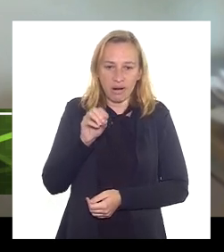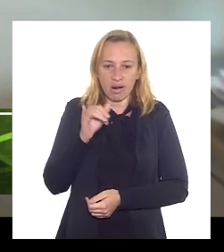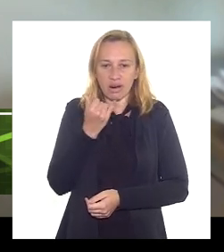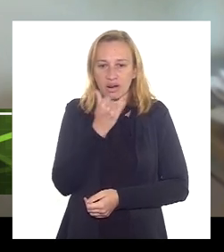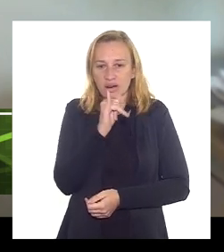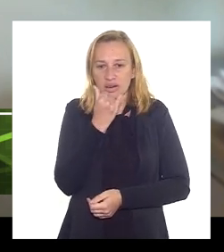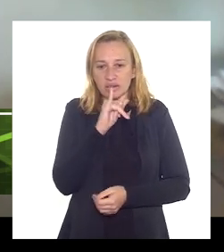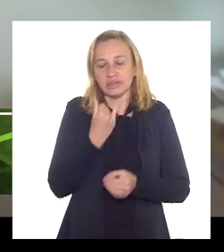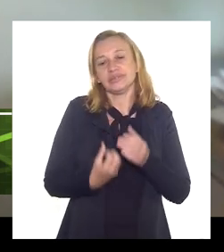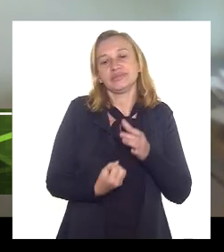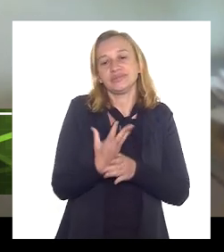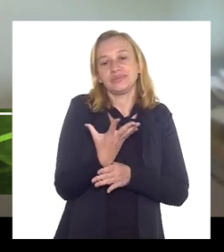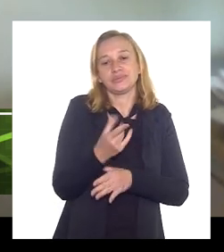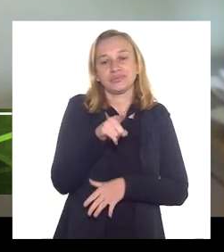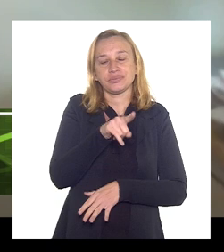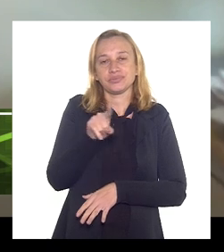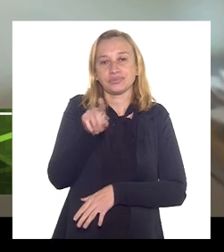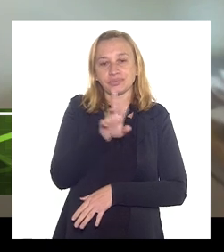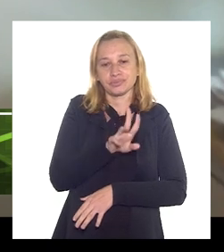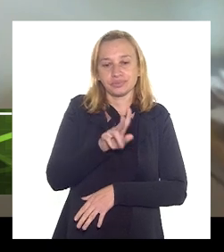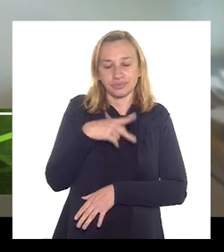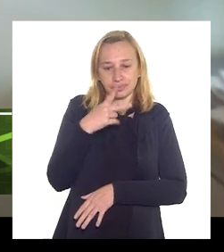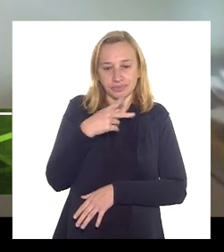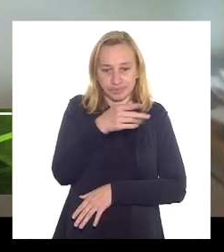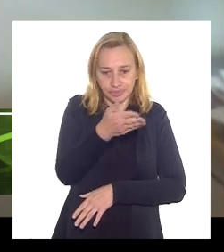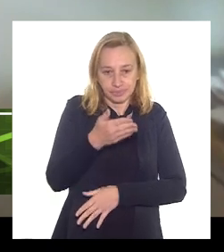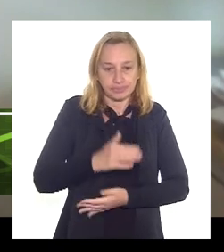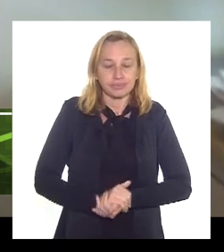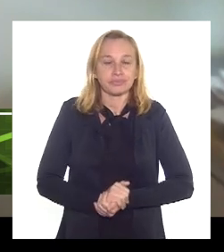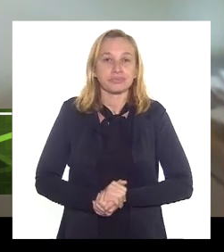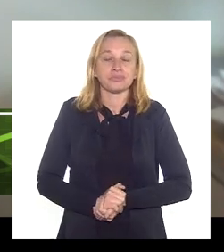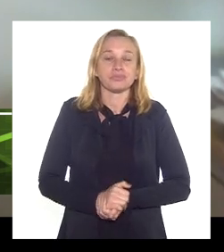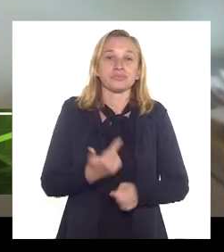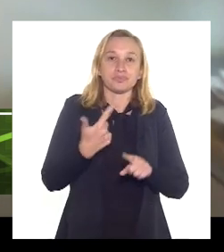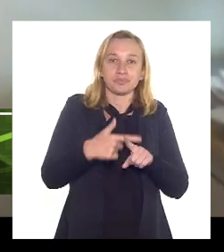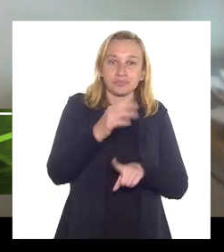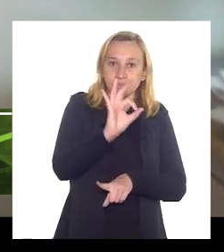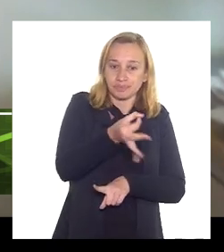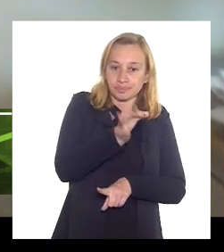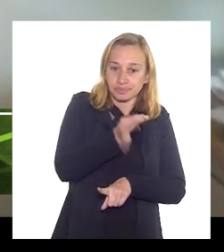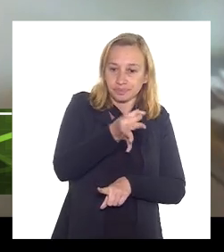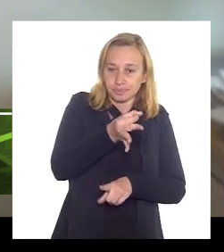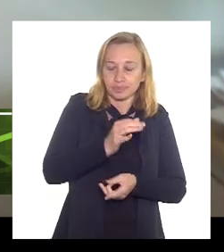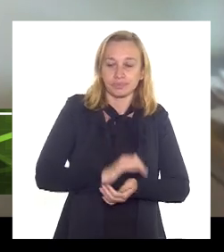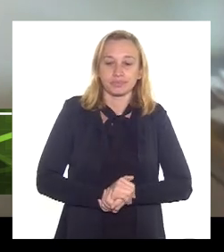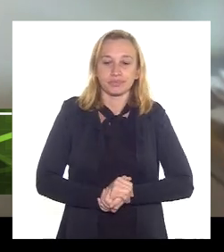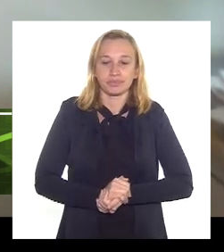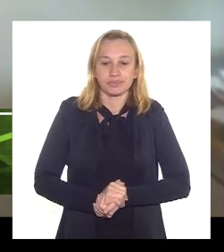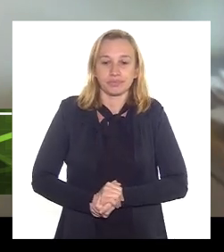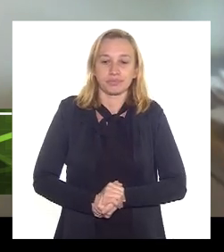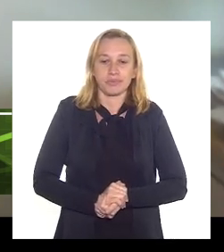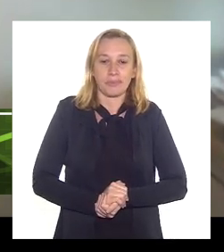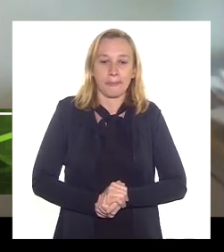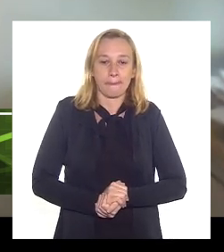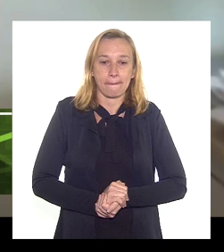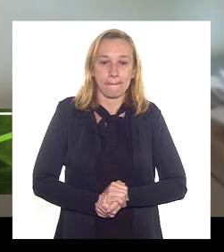a partir aí do que vocês estão chamando de gaslube, porque exatamente cada vez as insensões que teriam.